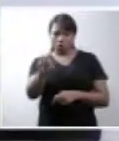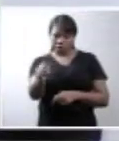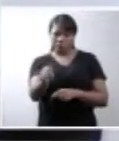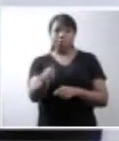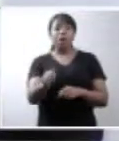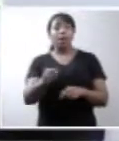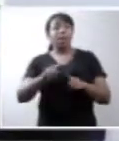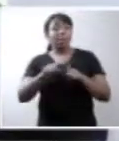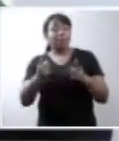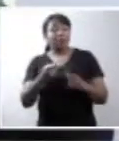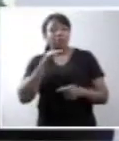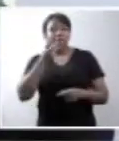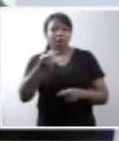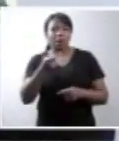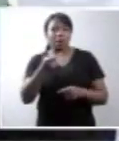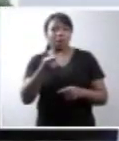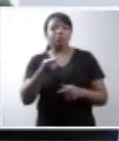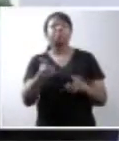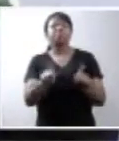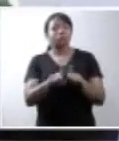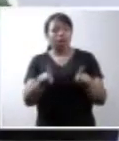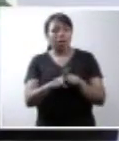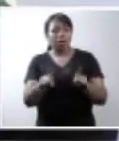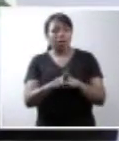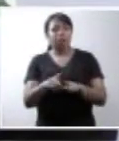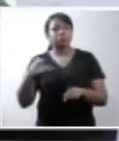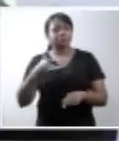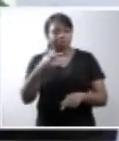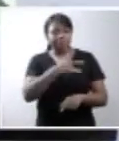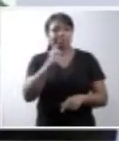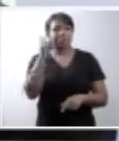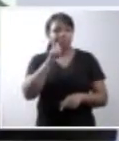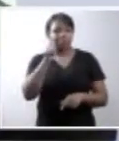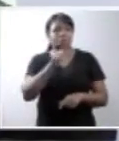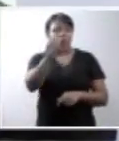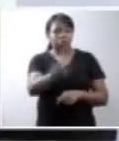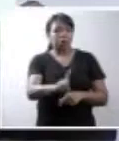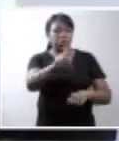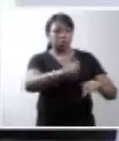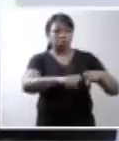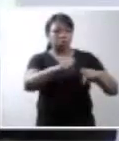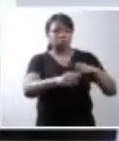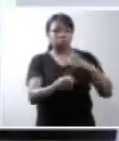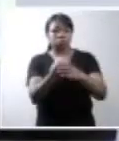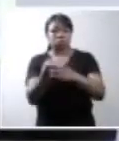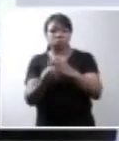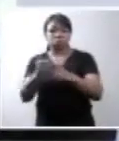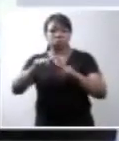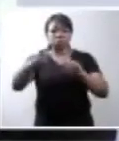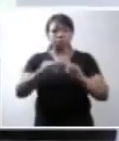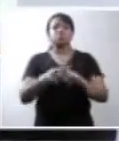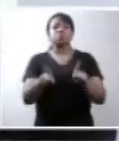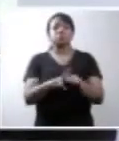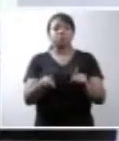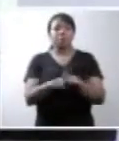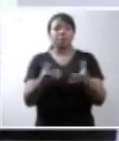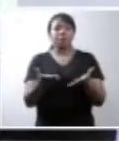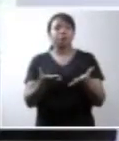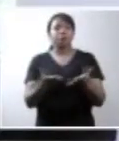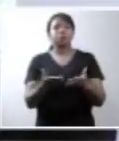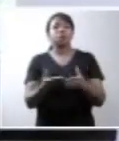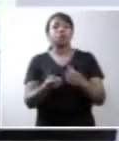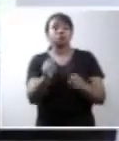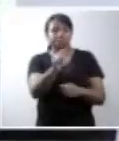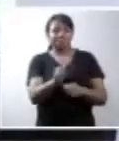aqui em nome da Rede Nacional Feminista de Saúde, Direitos Sexuais e Direitos Reprodutivos, entidade criada em